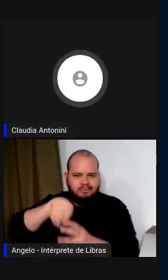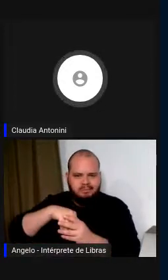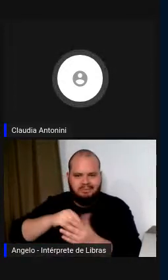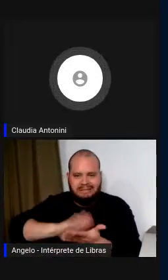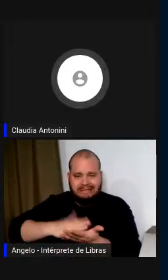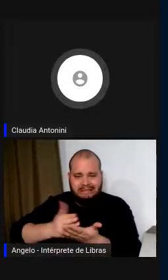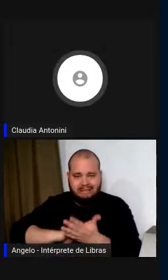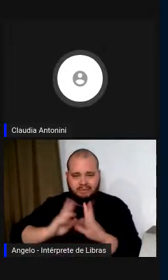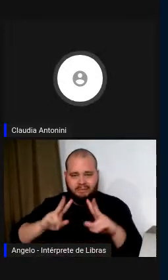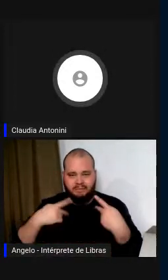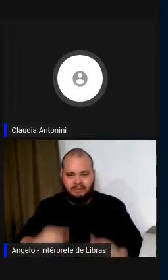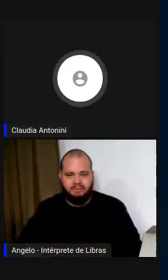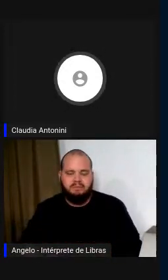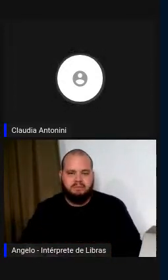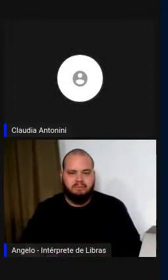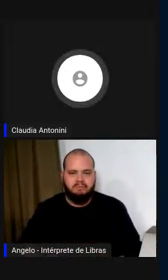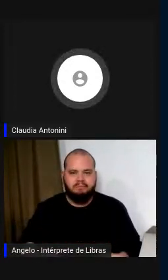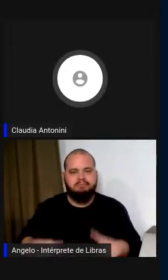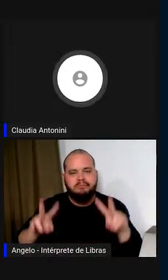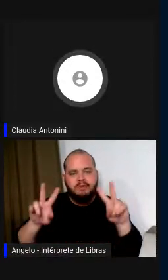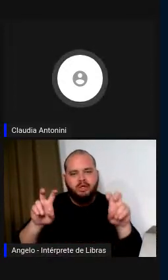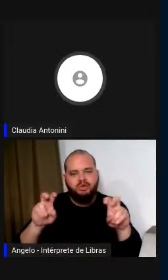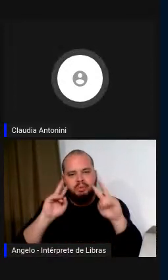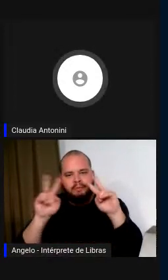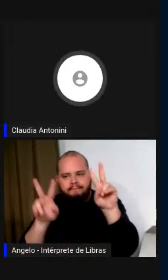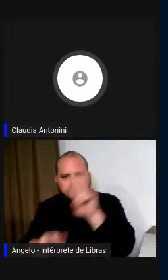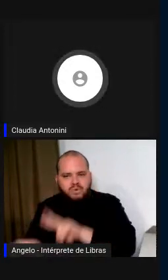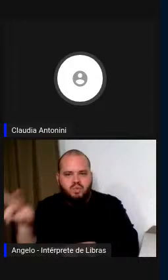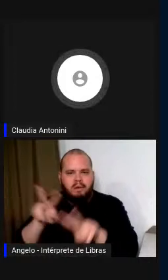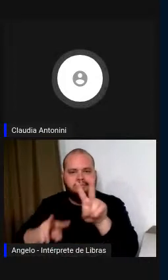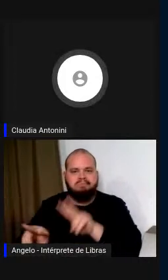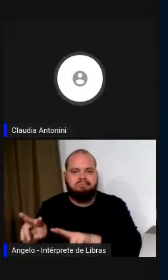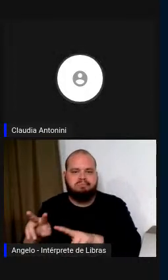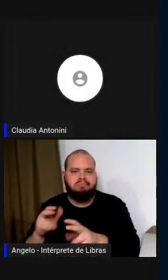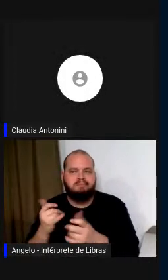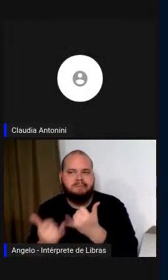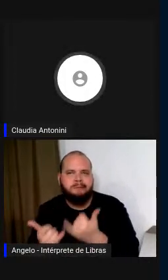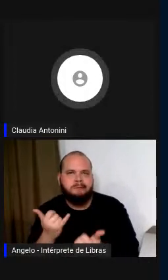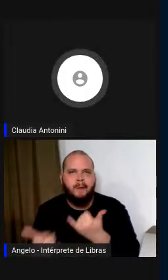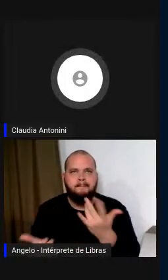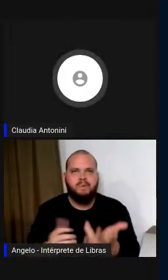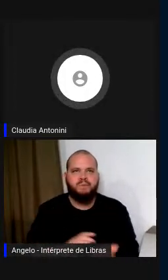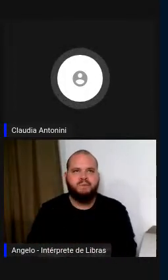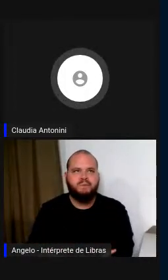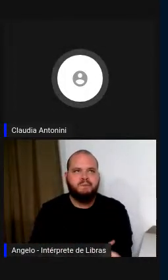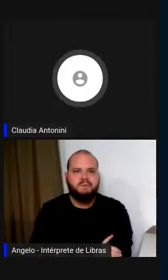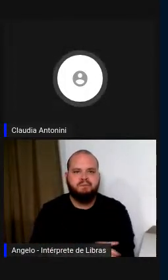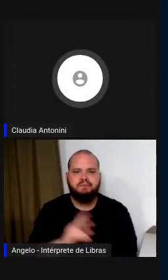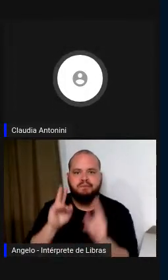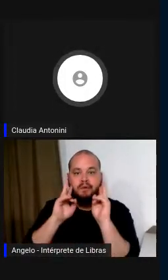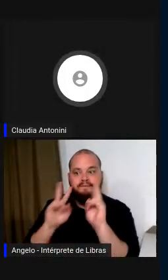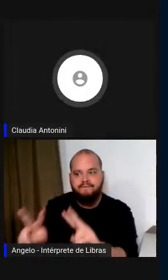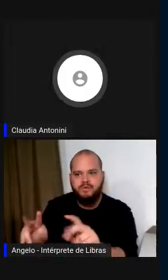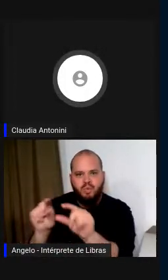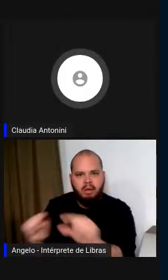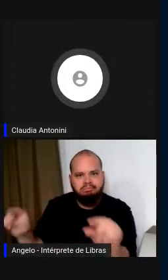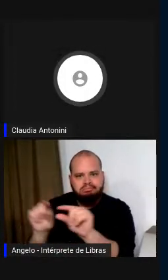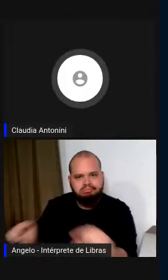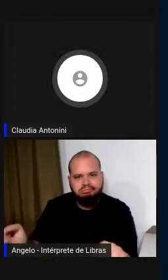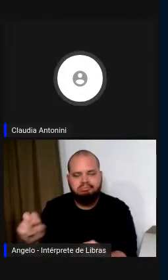ponto de vista da visualização, visualizar, por exemplo, a transcrição ou mostrar